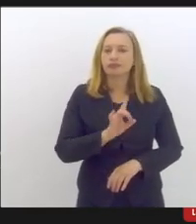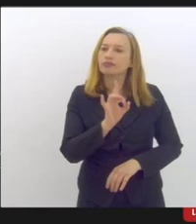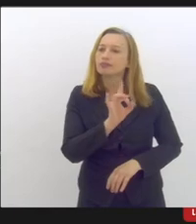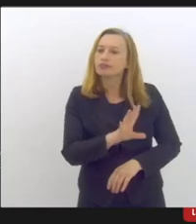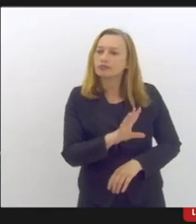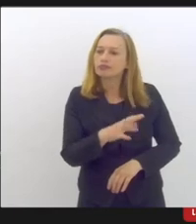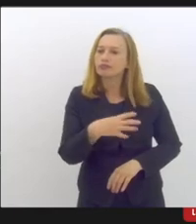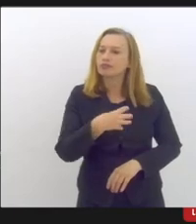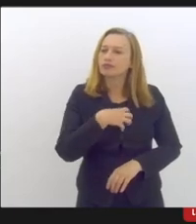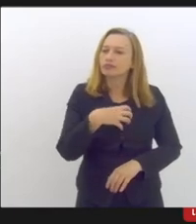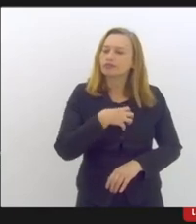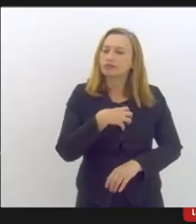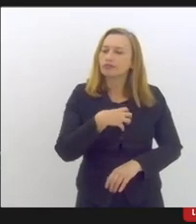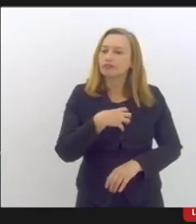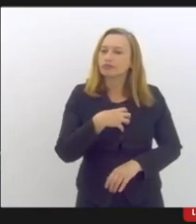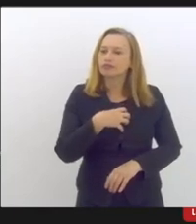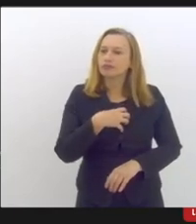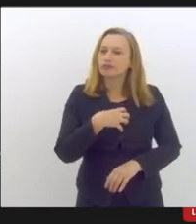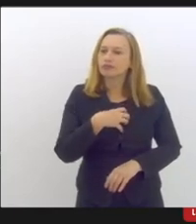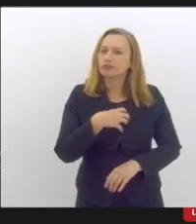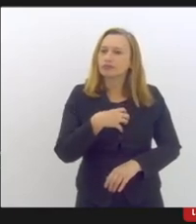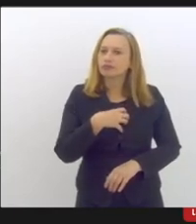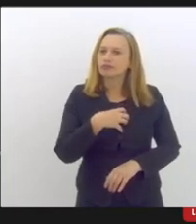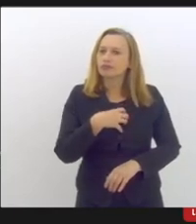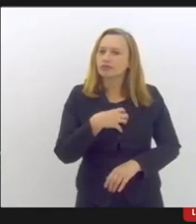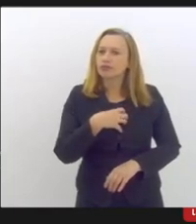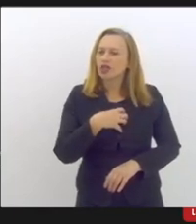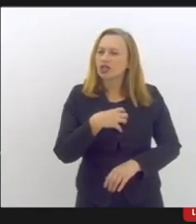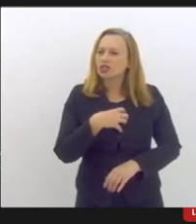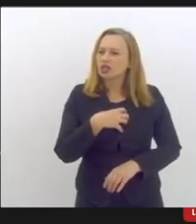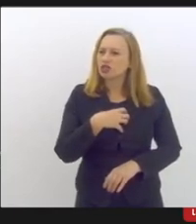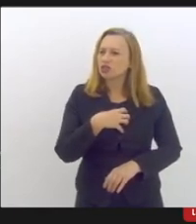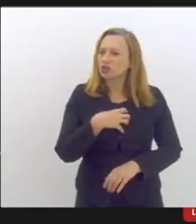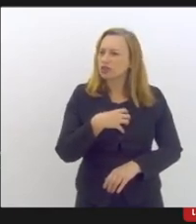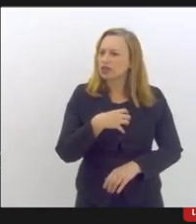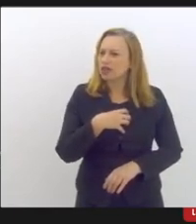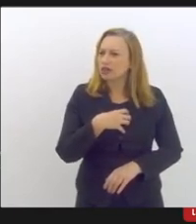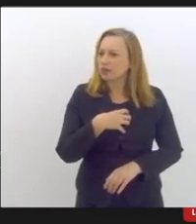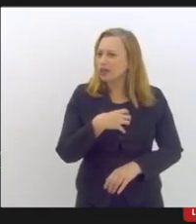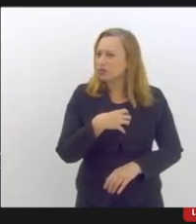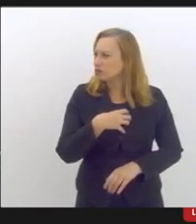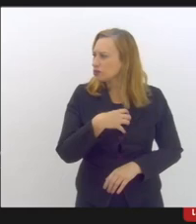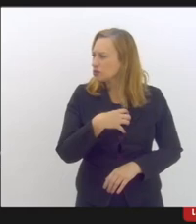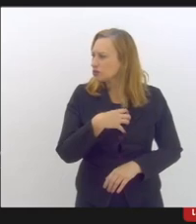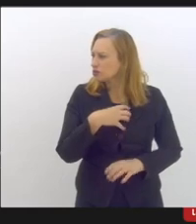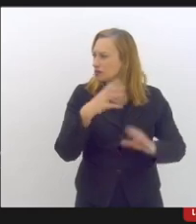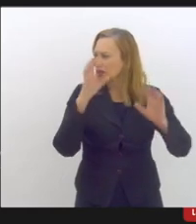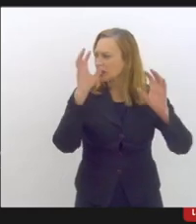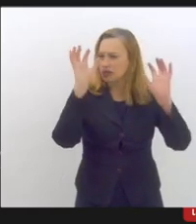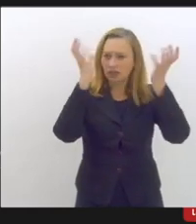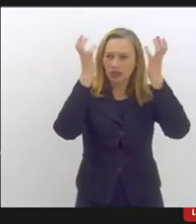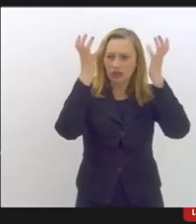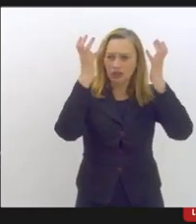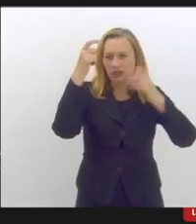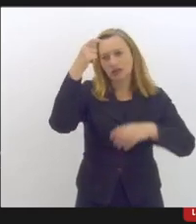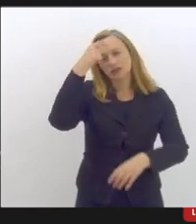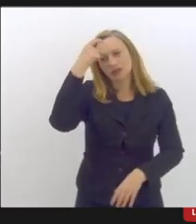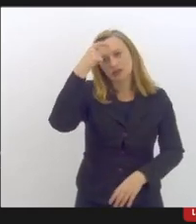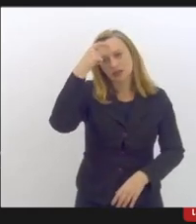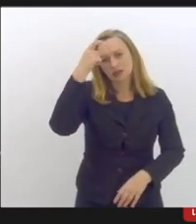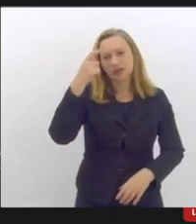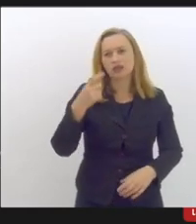do sentido do transtorno mental ele é um sofrimento que vem também do aumento da vulnerabilidade social econômica da fome da